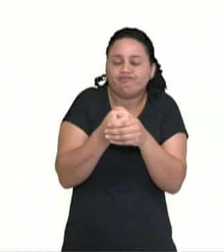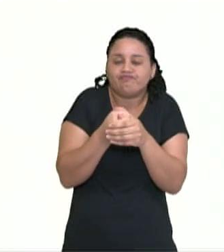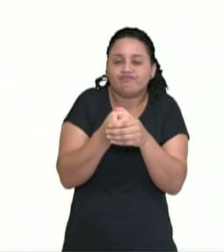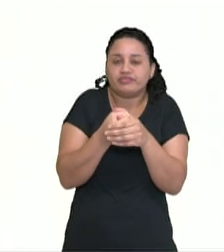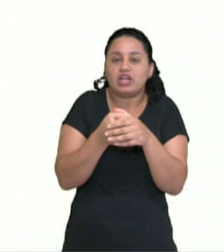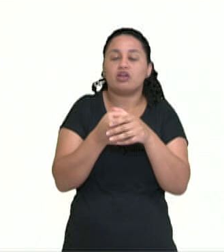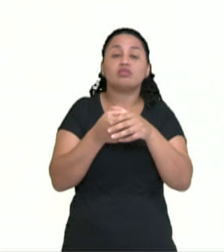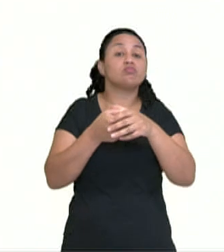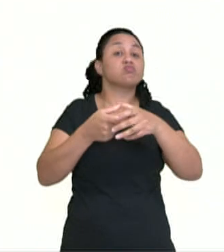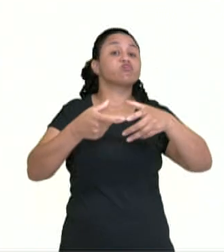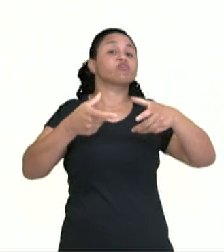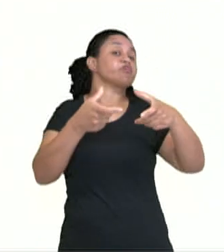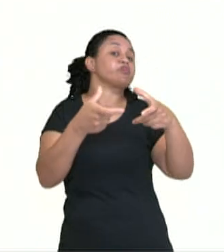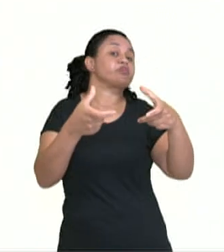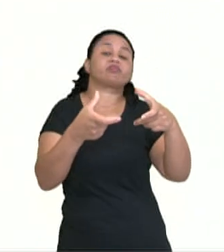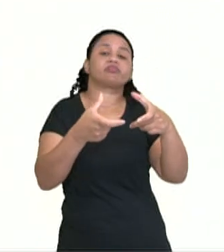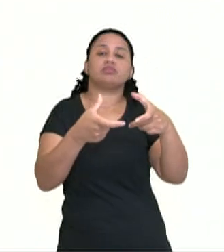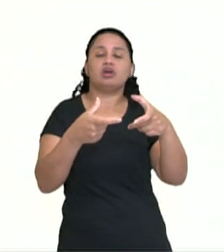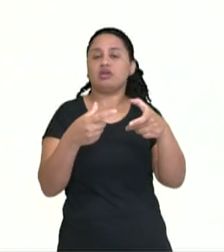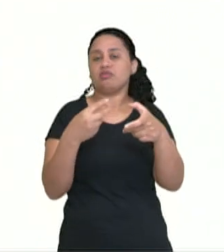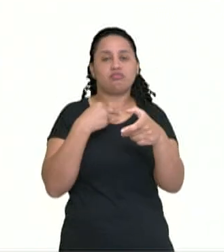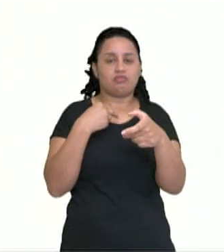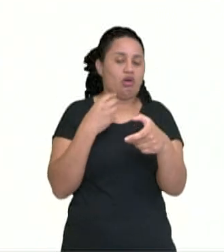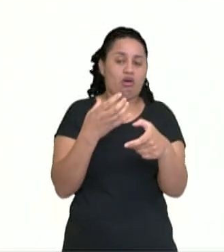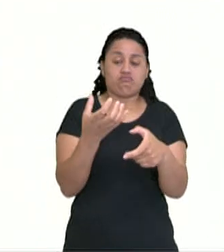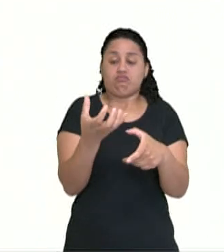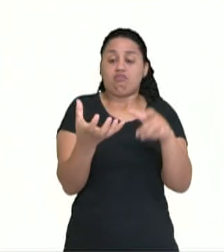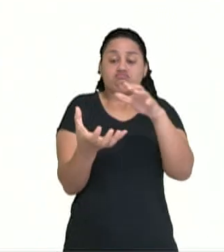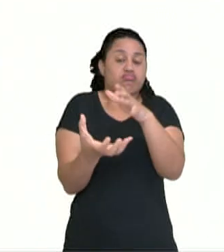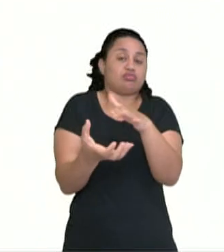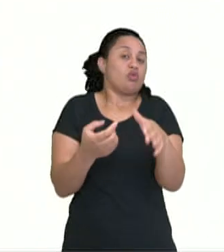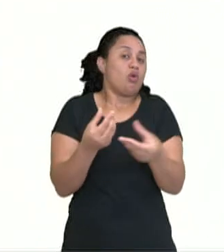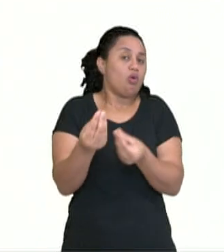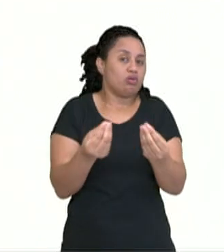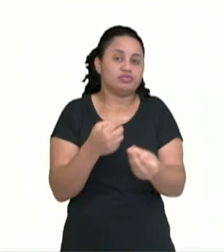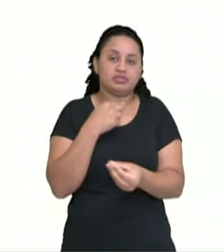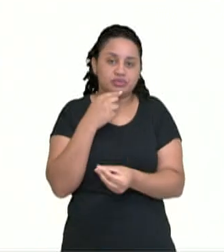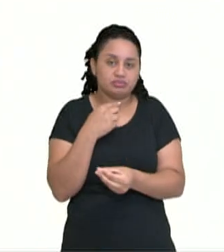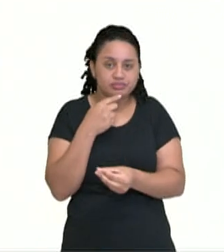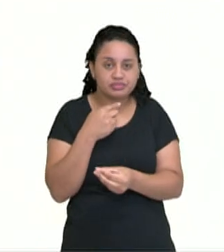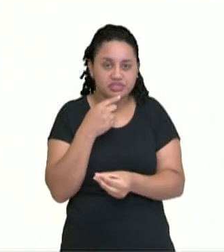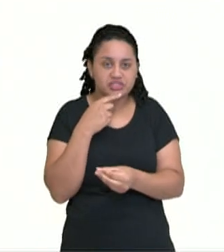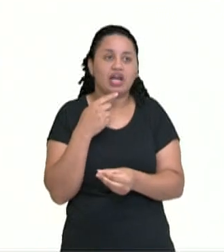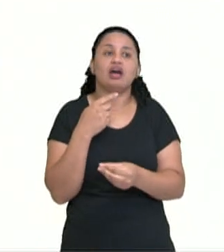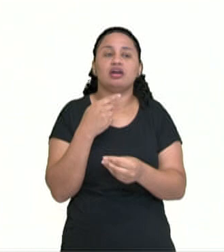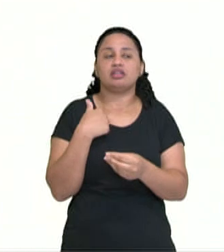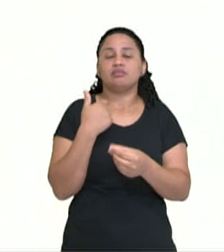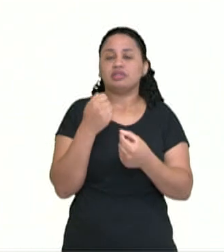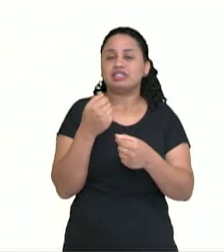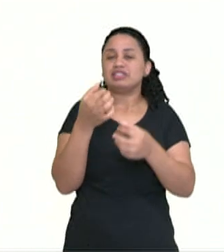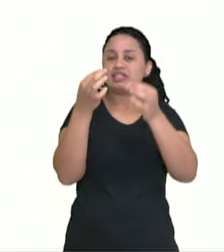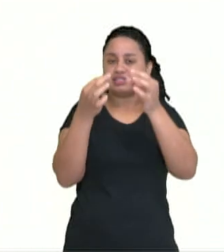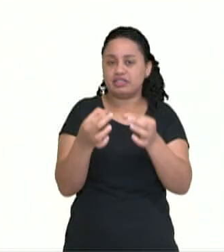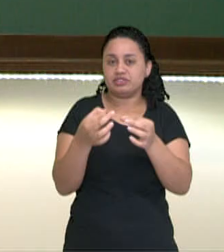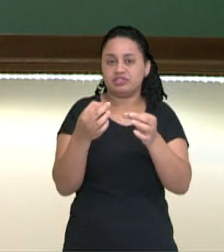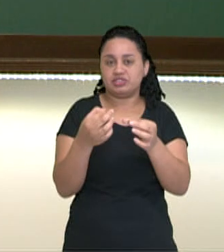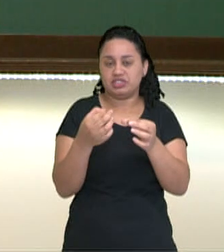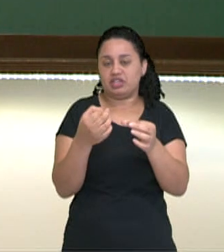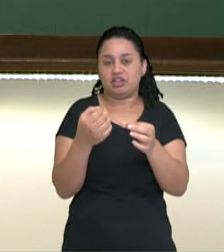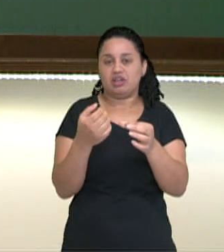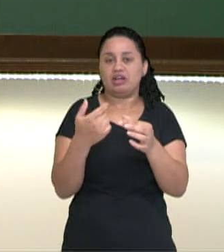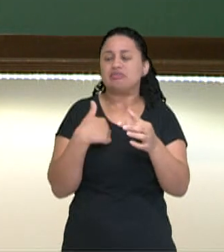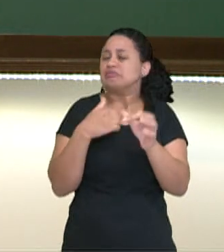abraçar a raquete. Não pode ser muito grande o espaço que você... Pegue o teu dedo para fazer a medida lá, correta. Não vai ser